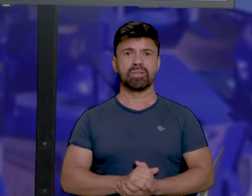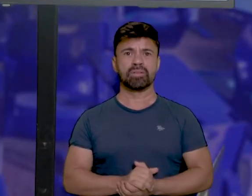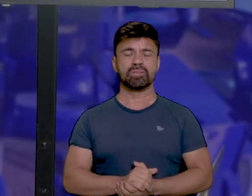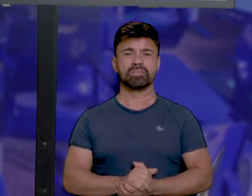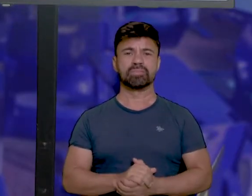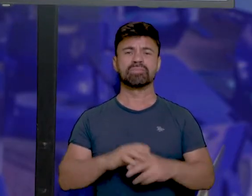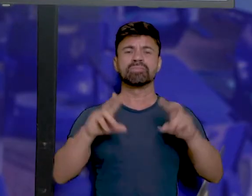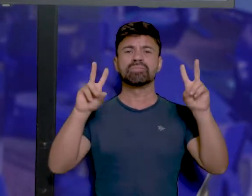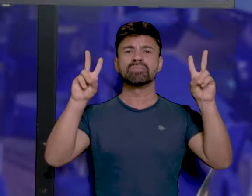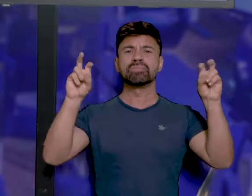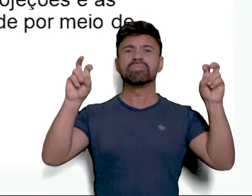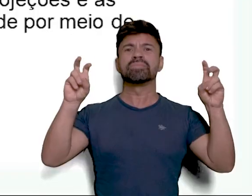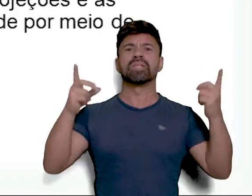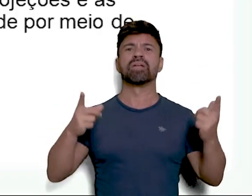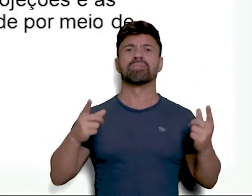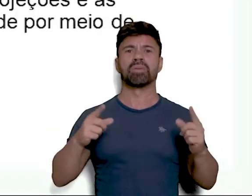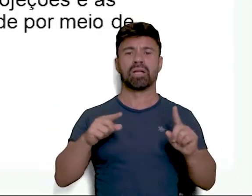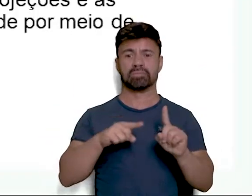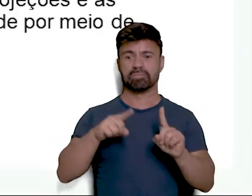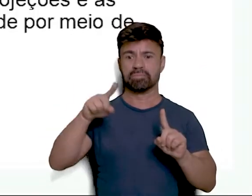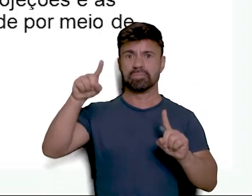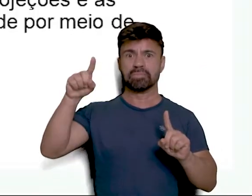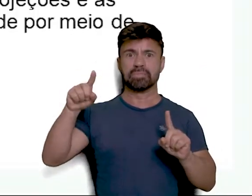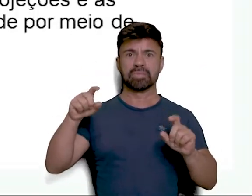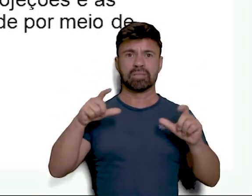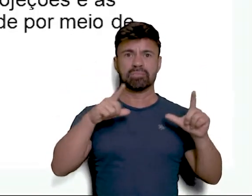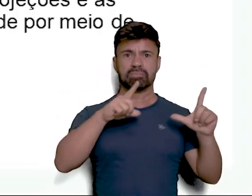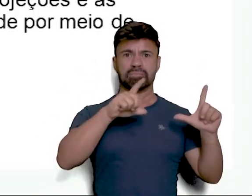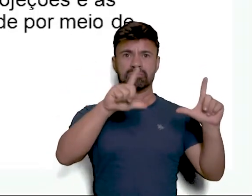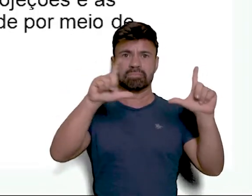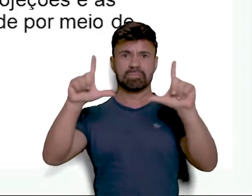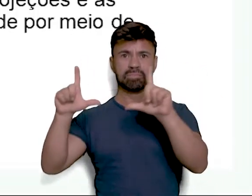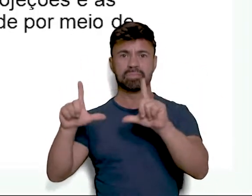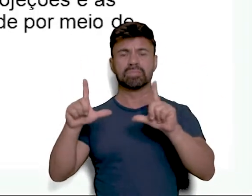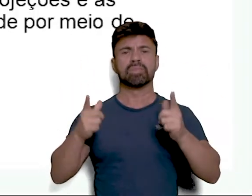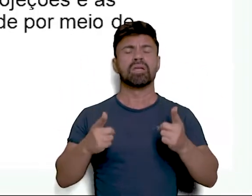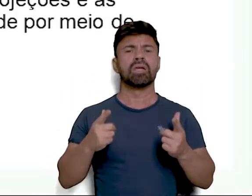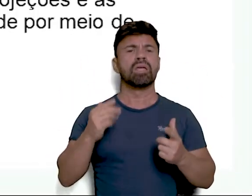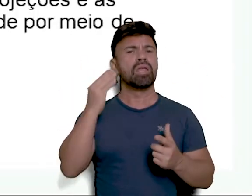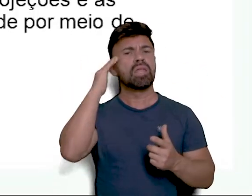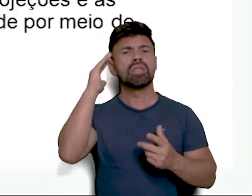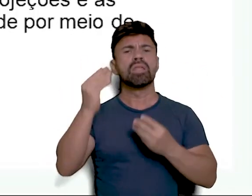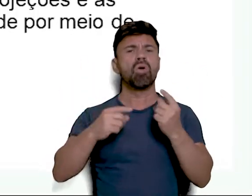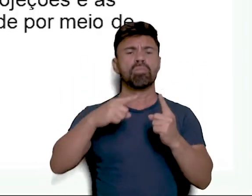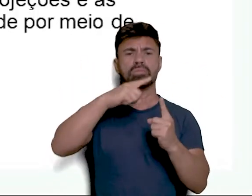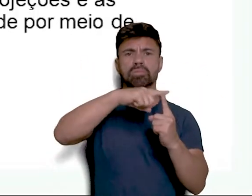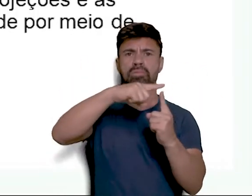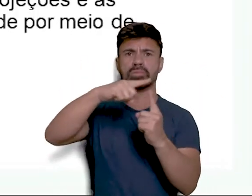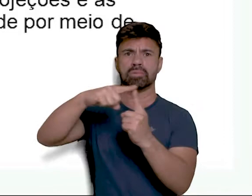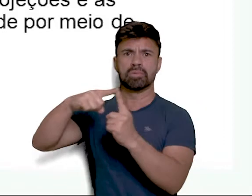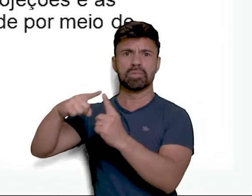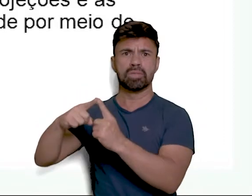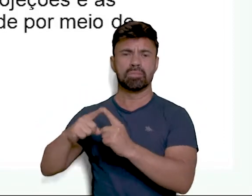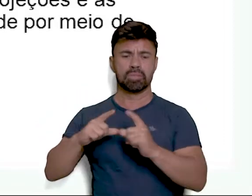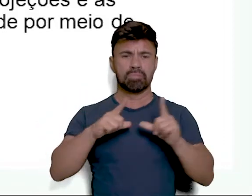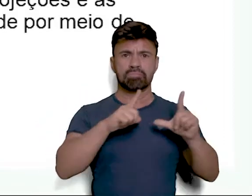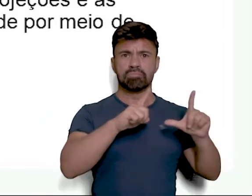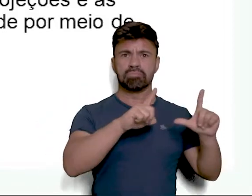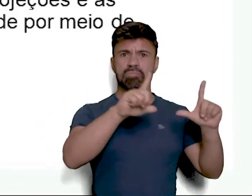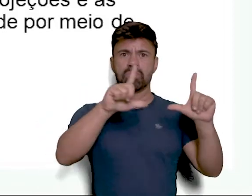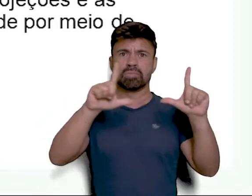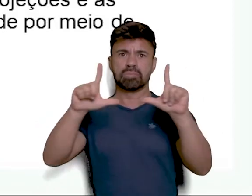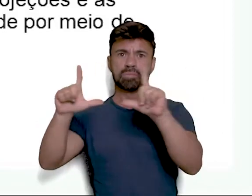Tema, escalas e projeções. Objetivo de conhecimento, vamos aprender diferentes tipos de projeções de escalas.